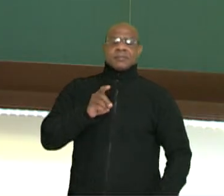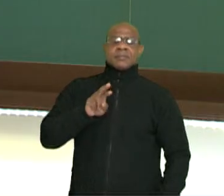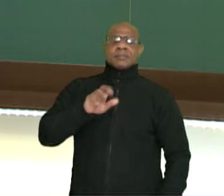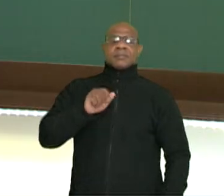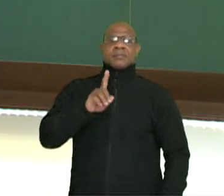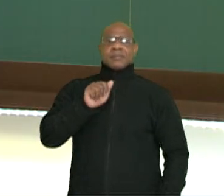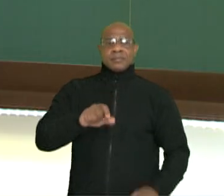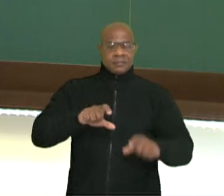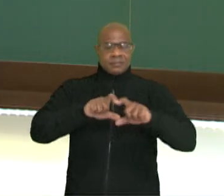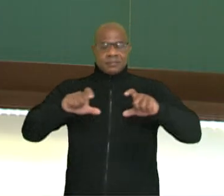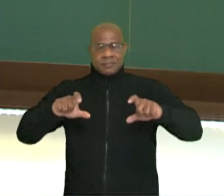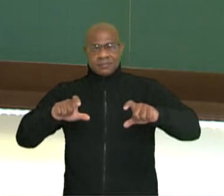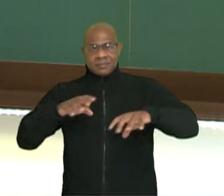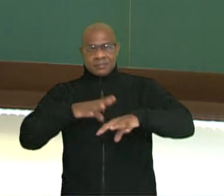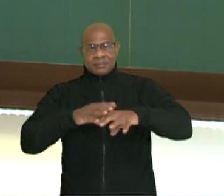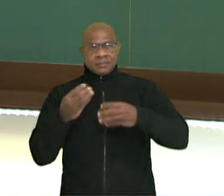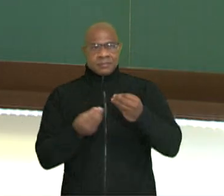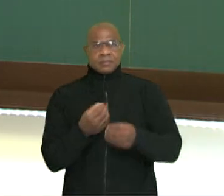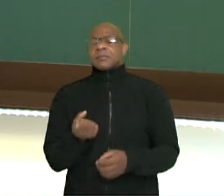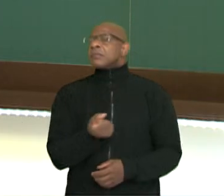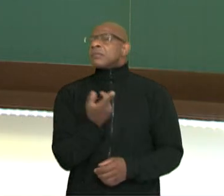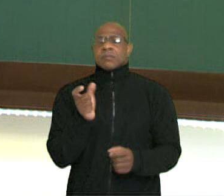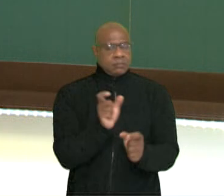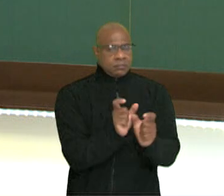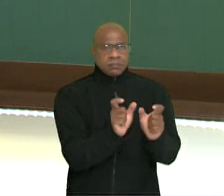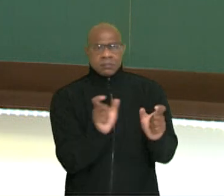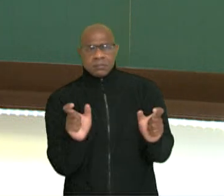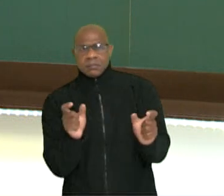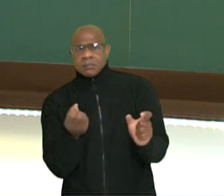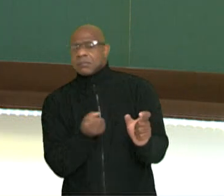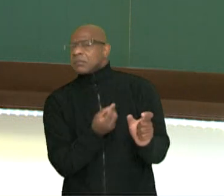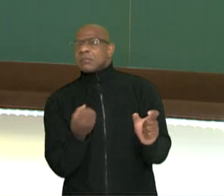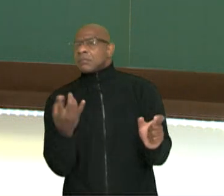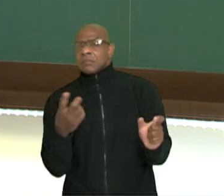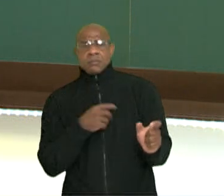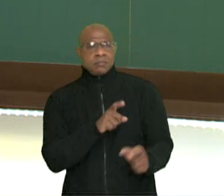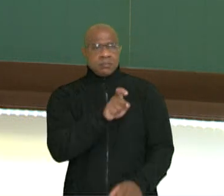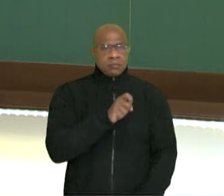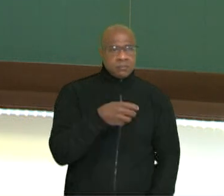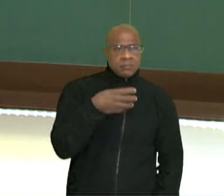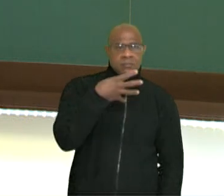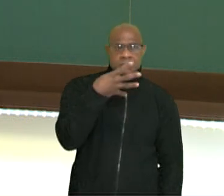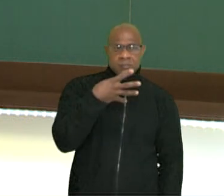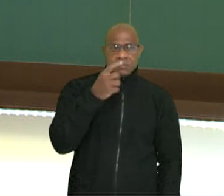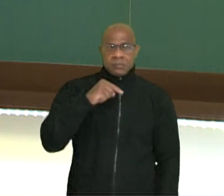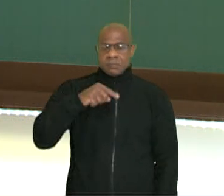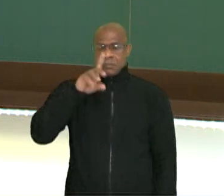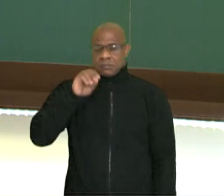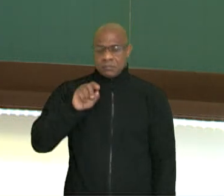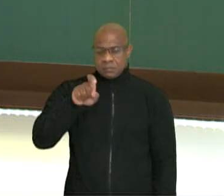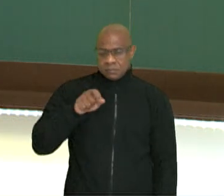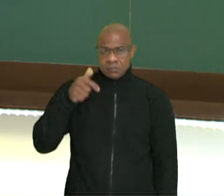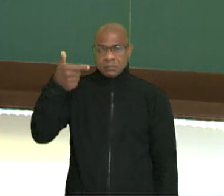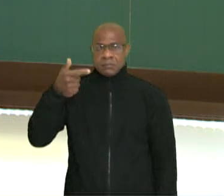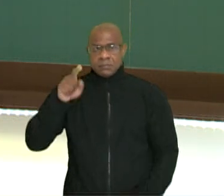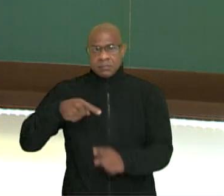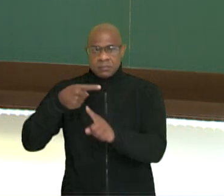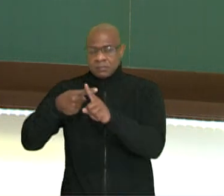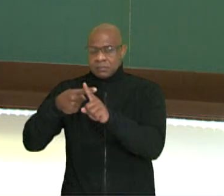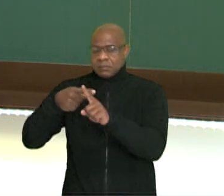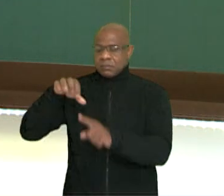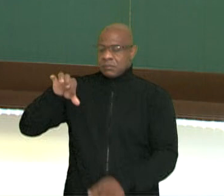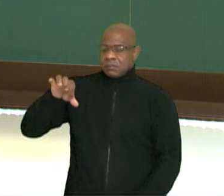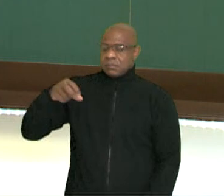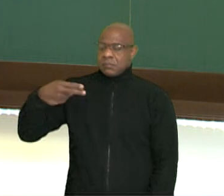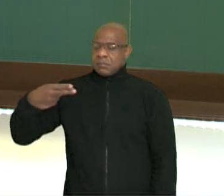Quantas soluções tem essa equação? x à quarta menos 10x ao quadrado mais 9 igual a 0.